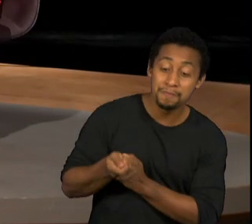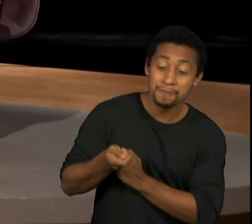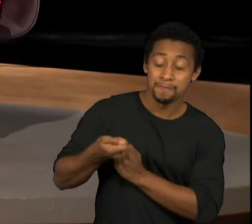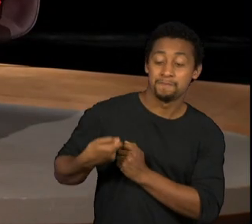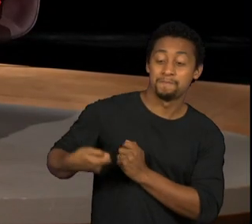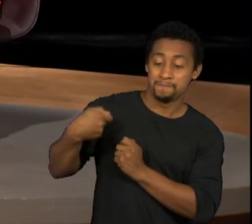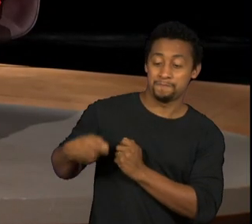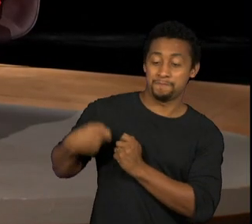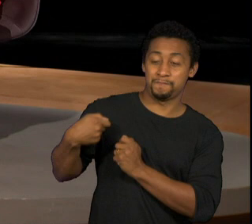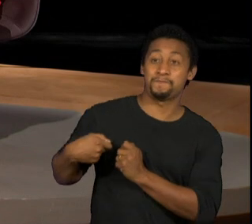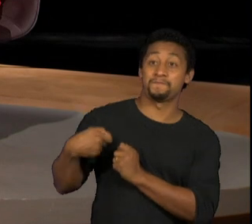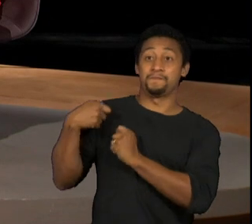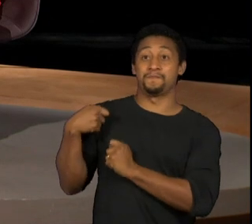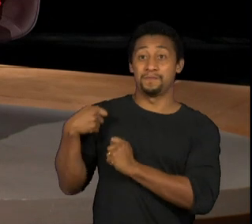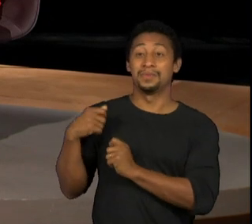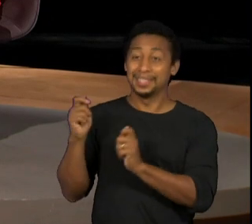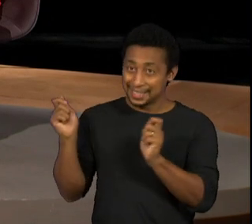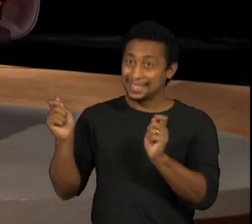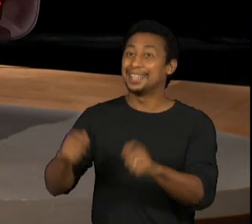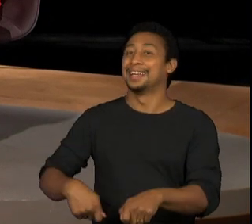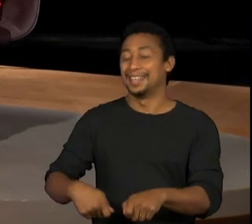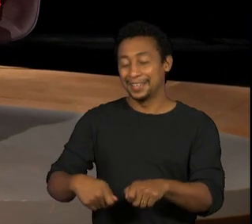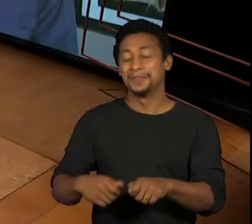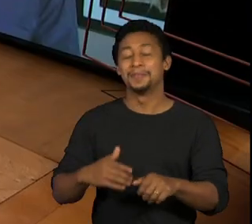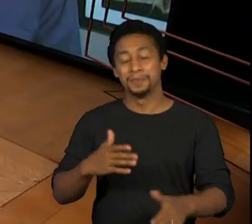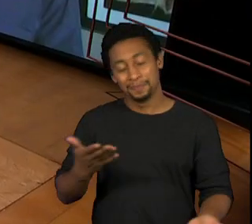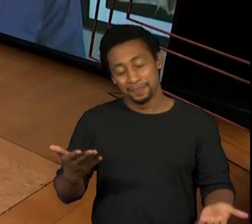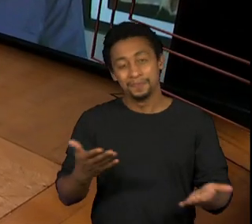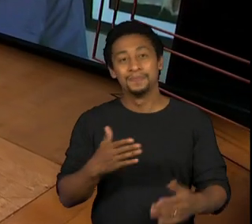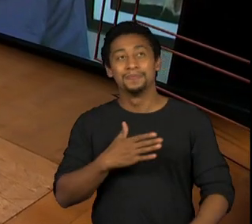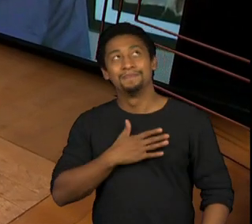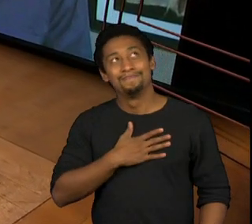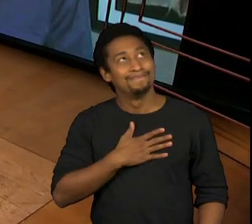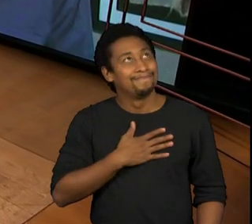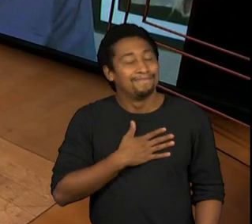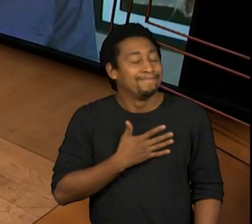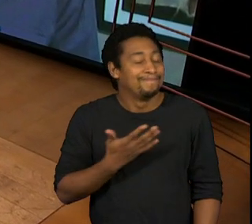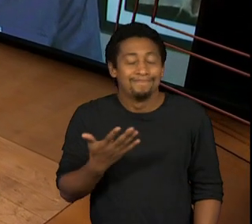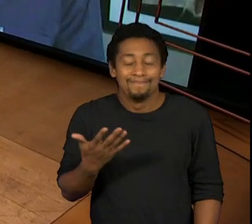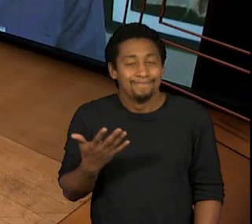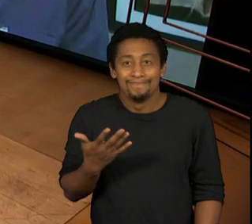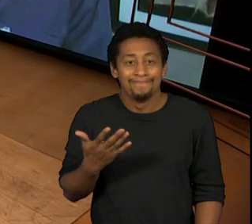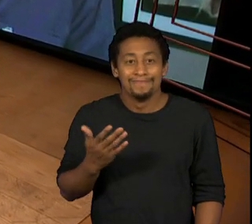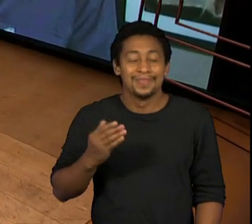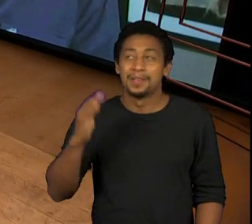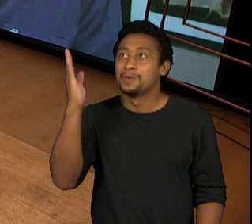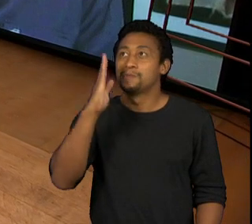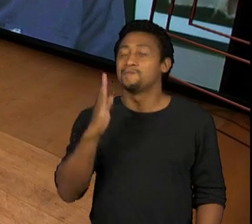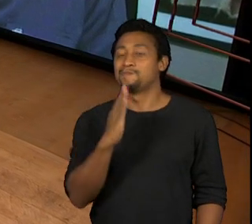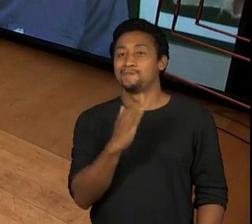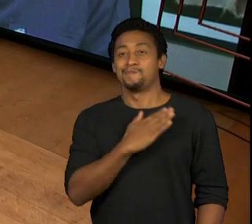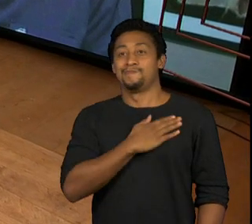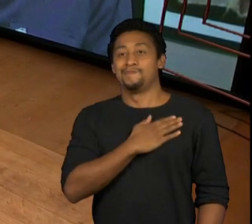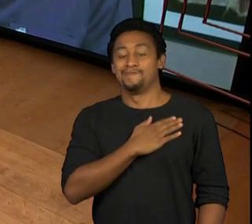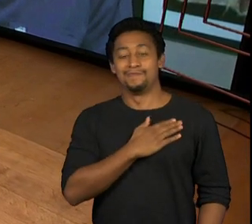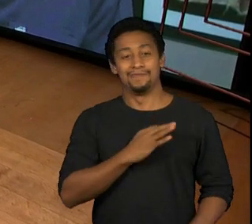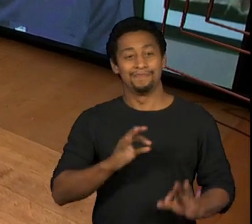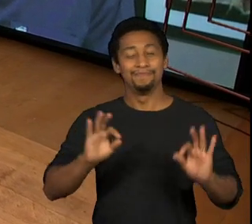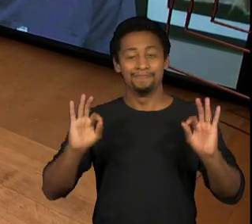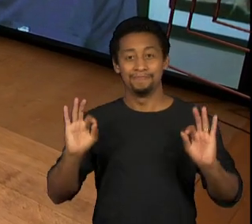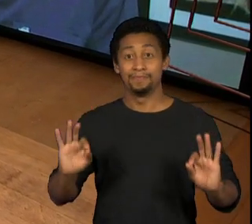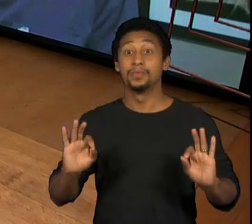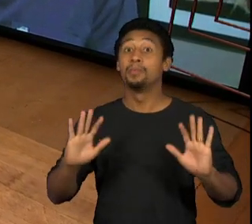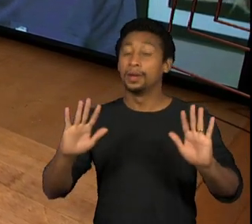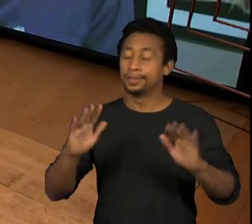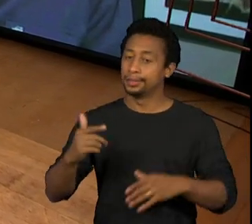vivia numa espécie de patriarcado ainda, que só se transformou depois da Segunda